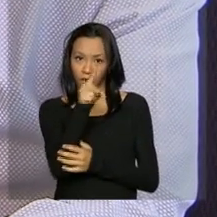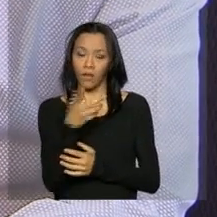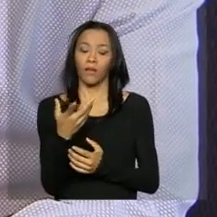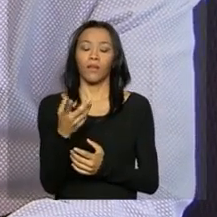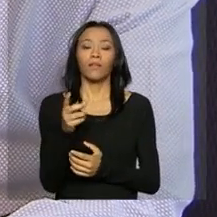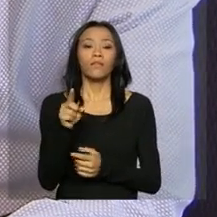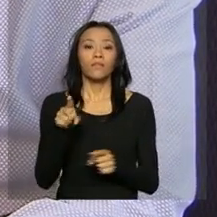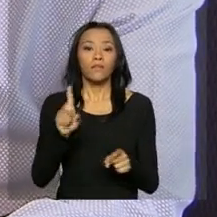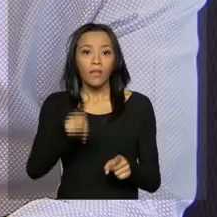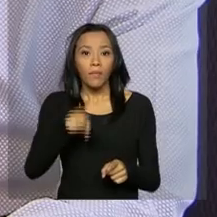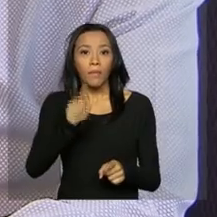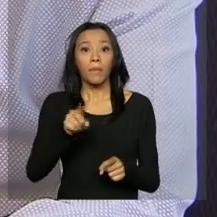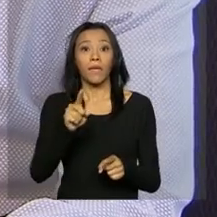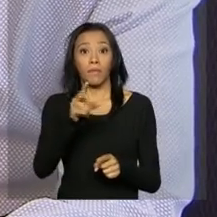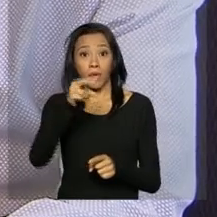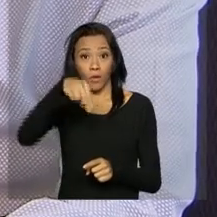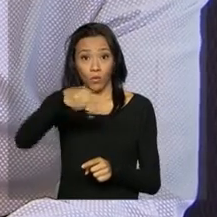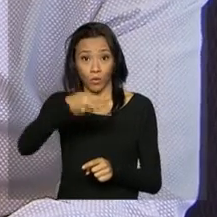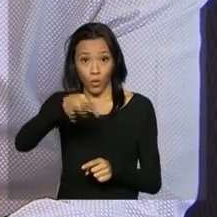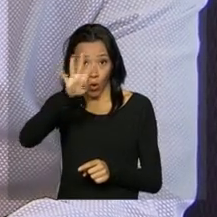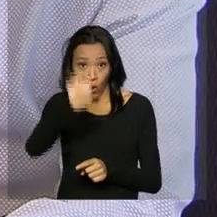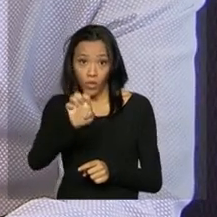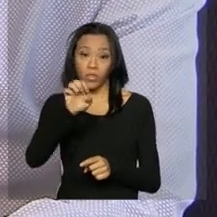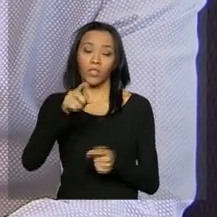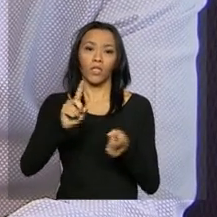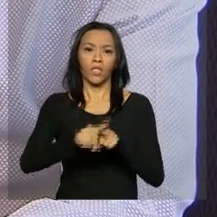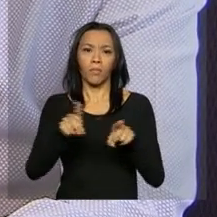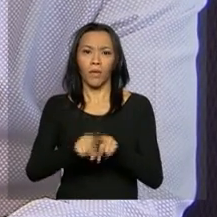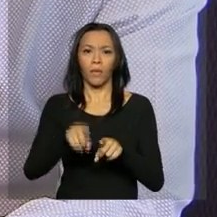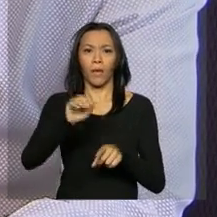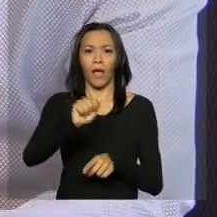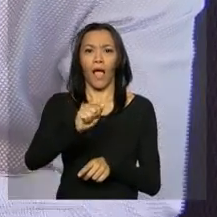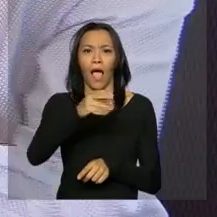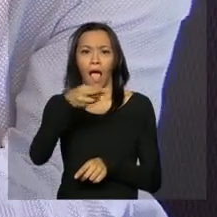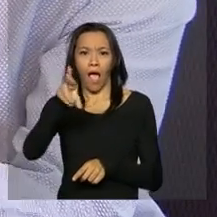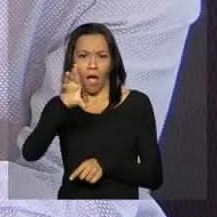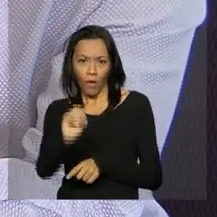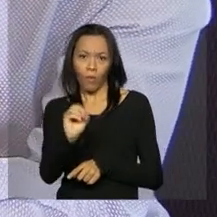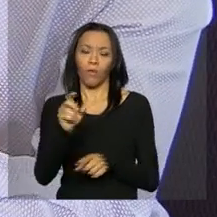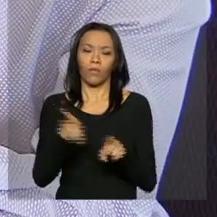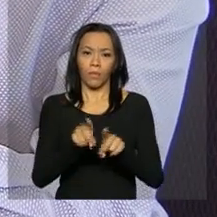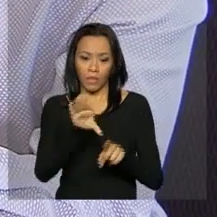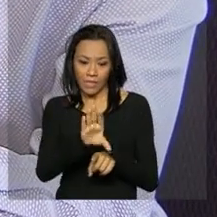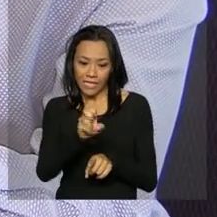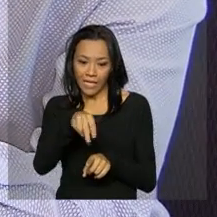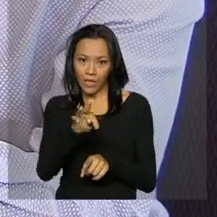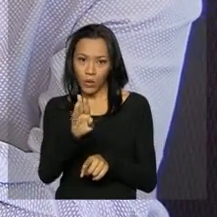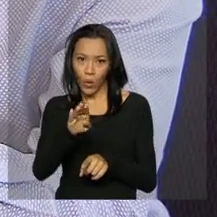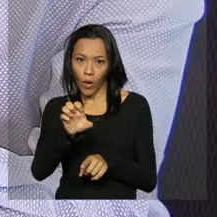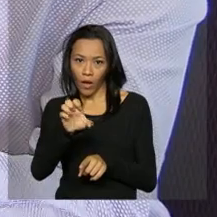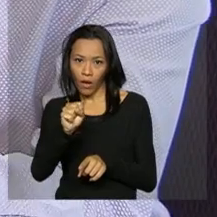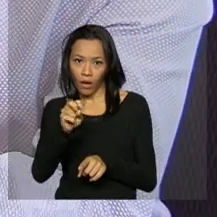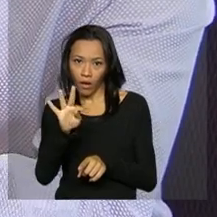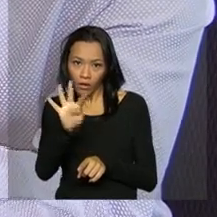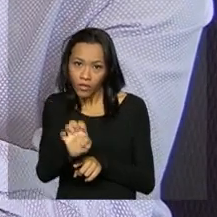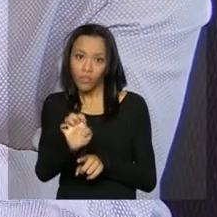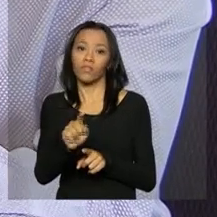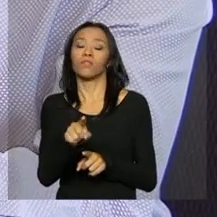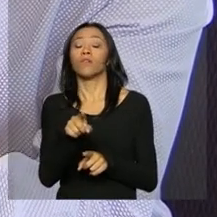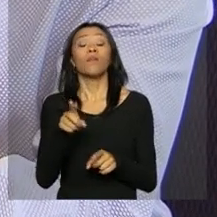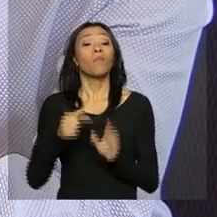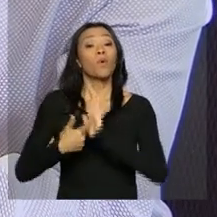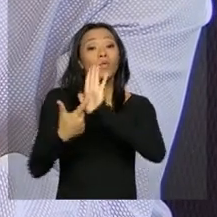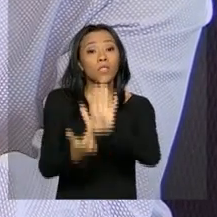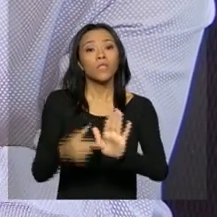pelo norte do Brasil, pelo Arco Norte, a competitividade do Arco Norte, e, inclusive, mostrando para o mercado,